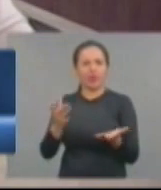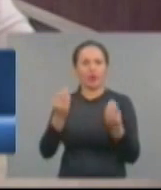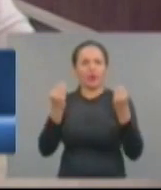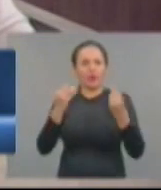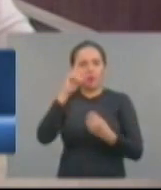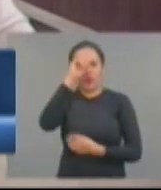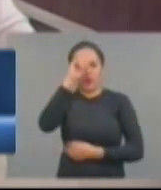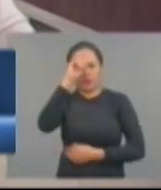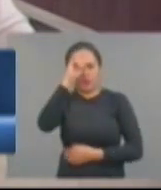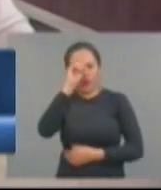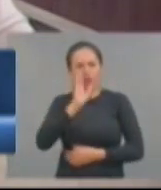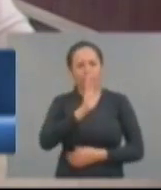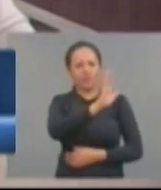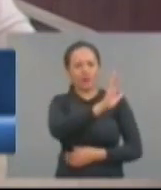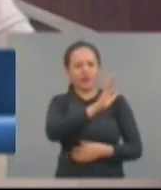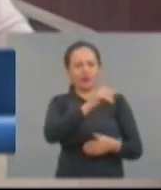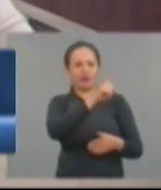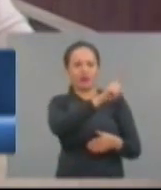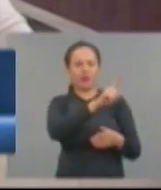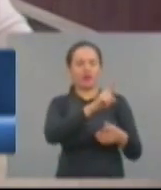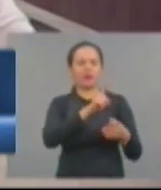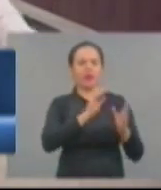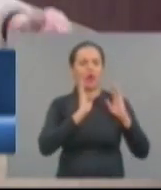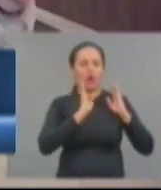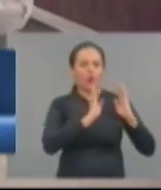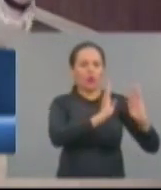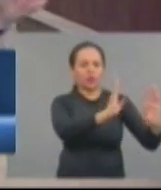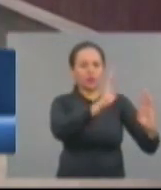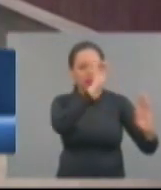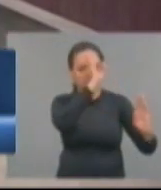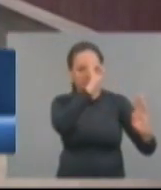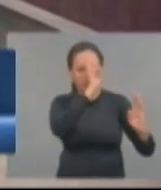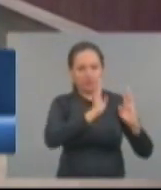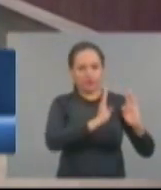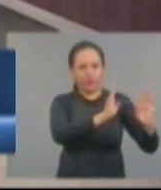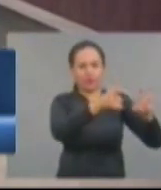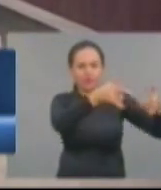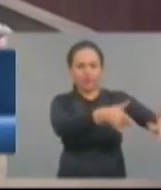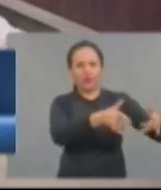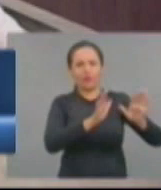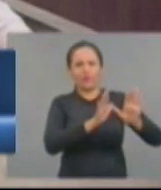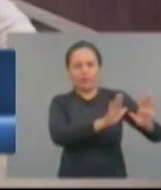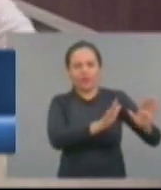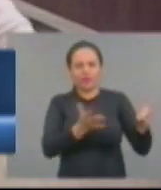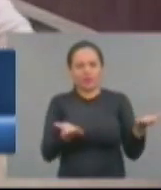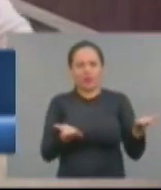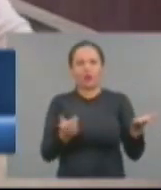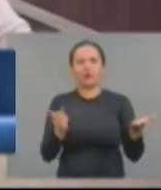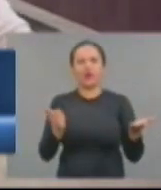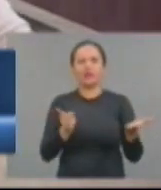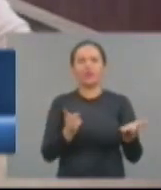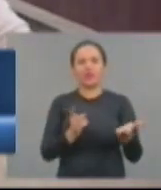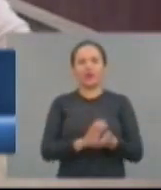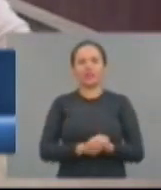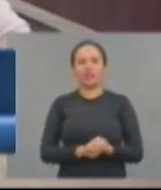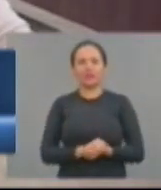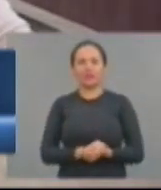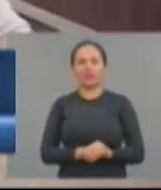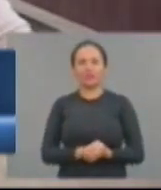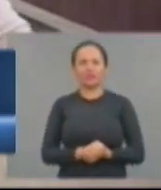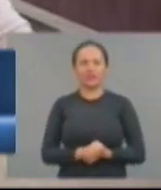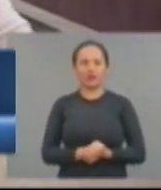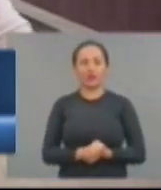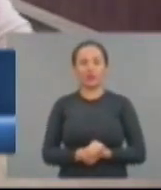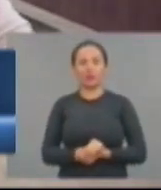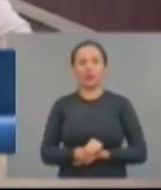corredores. Isso é um fato. Ah, mas aí é melhor estar lá do que estar em outro canto. Enquanto nós estivermos pensando assim,